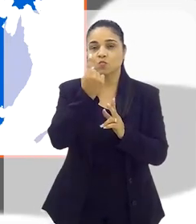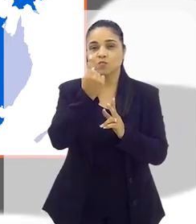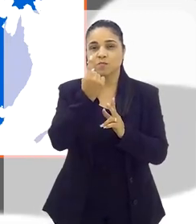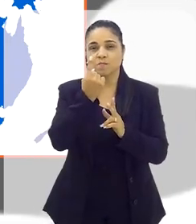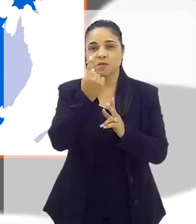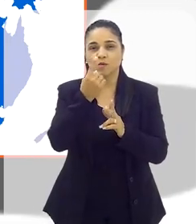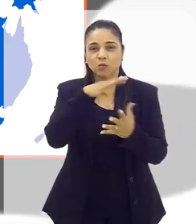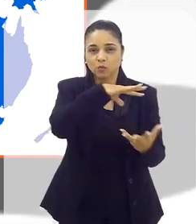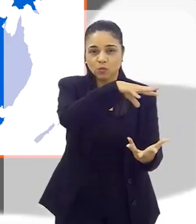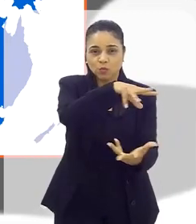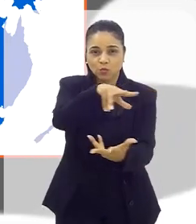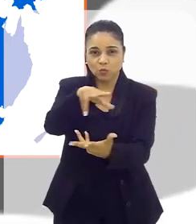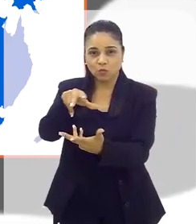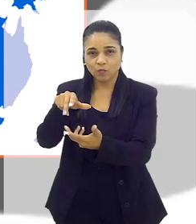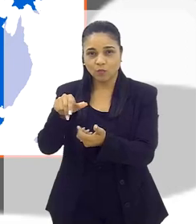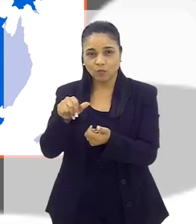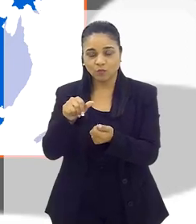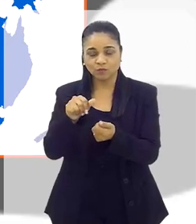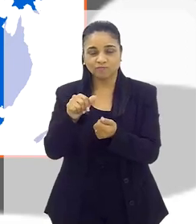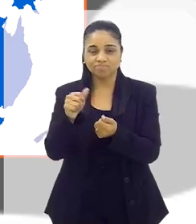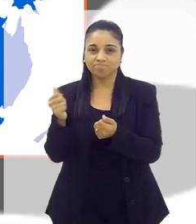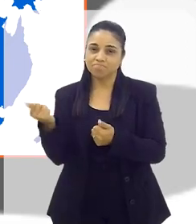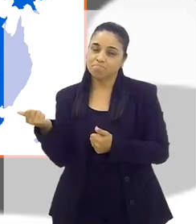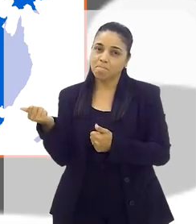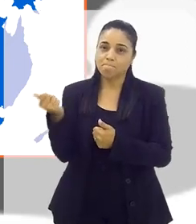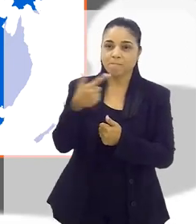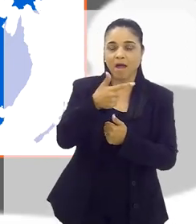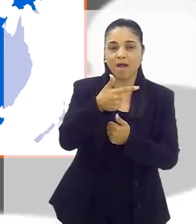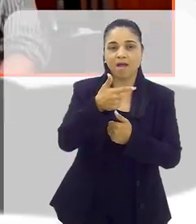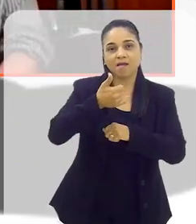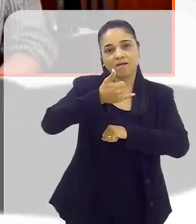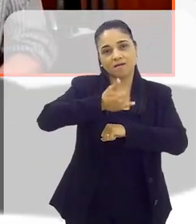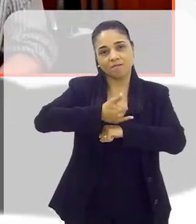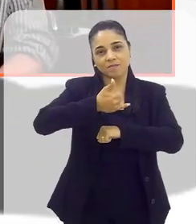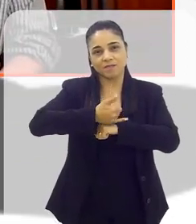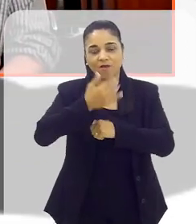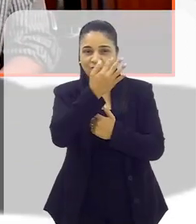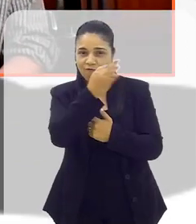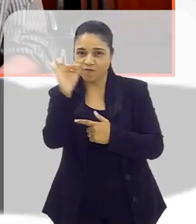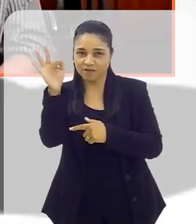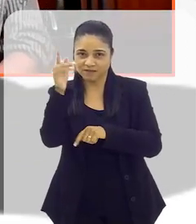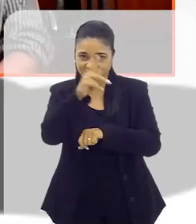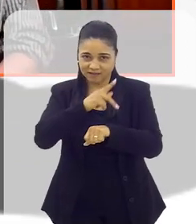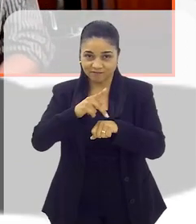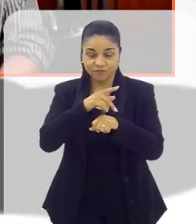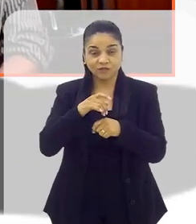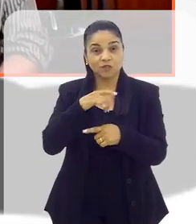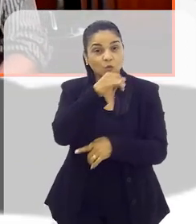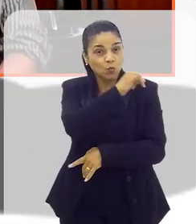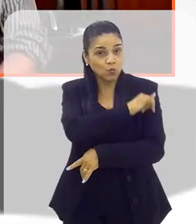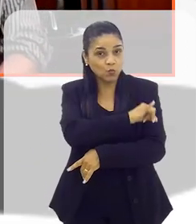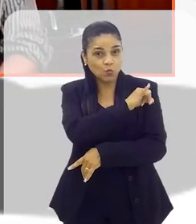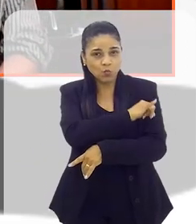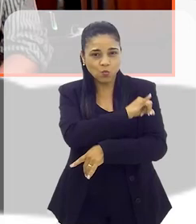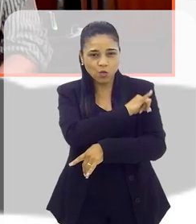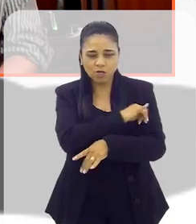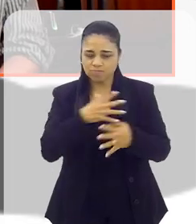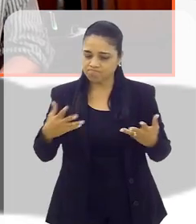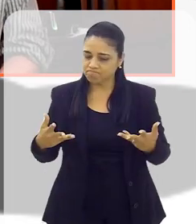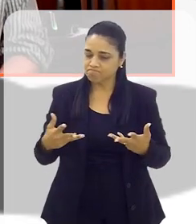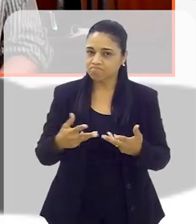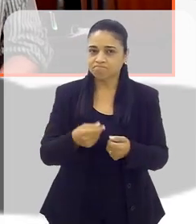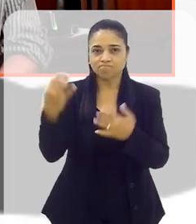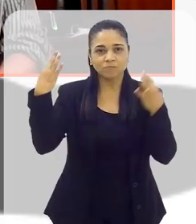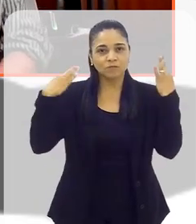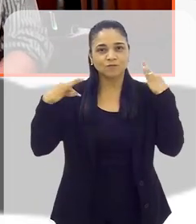mundo, ultrapassando a famosíssima capital francesa, Paris? Cláudio, o Rio de Janeiro é, sem dúvida alguma, um grande produto